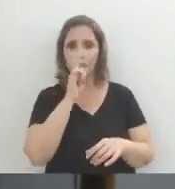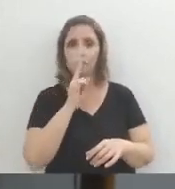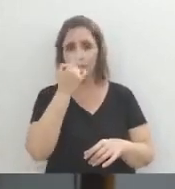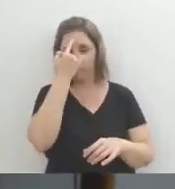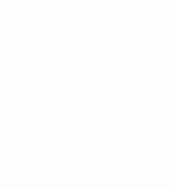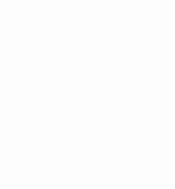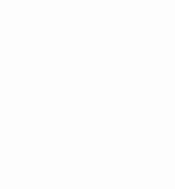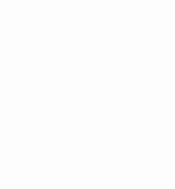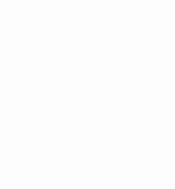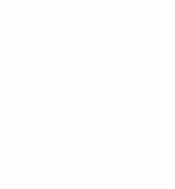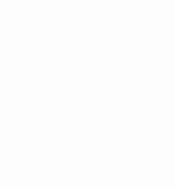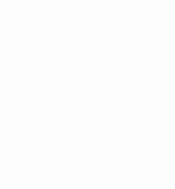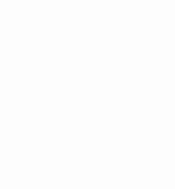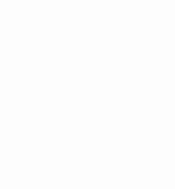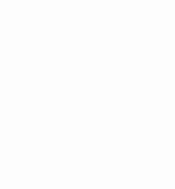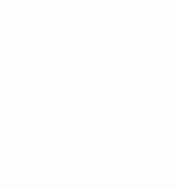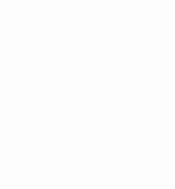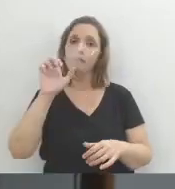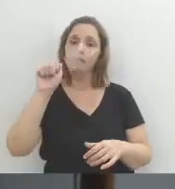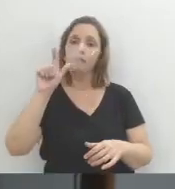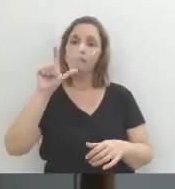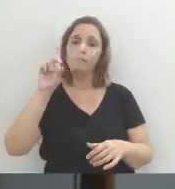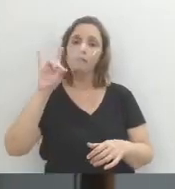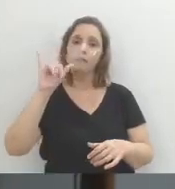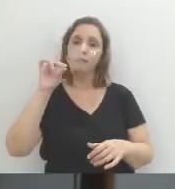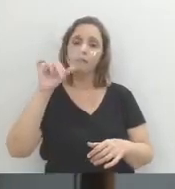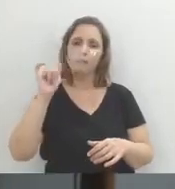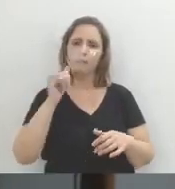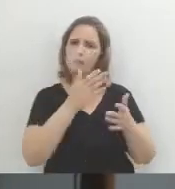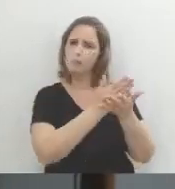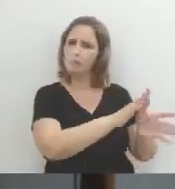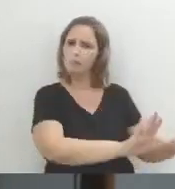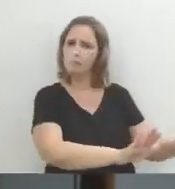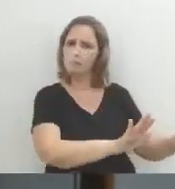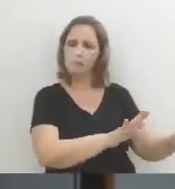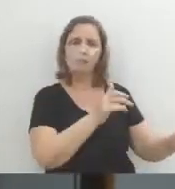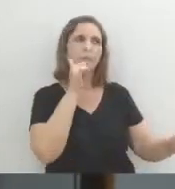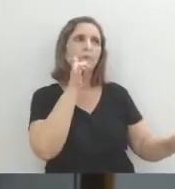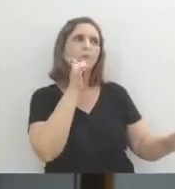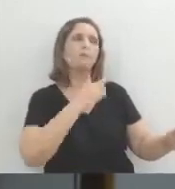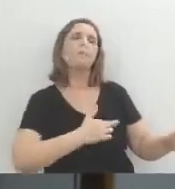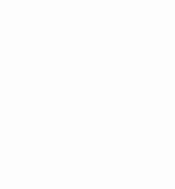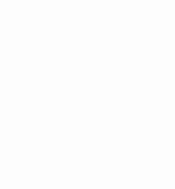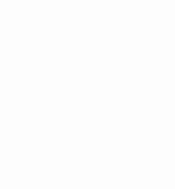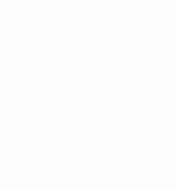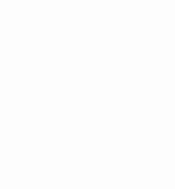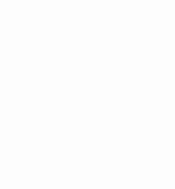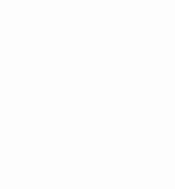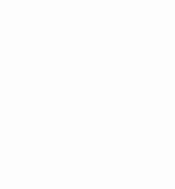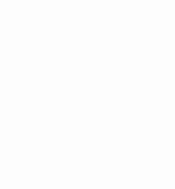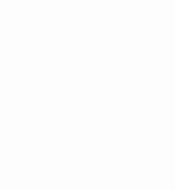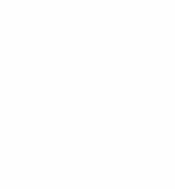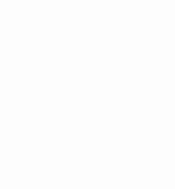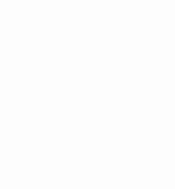né? Uma carga de realidade e de desconstrução, né? Muito grande daquela visão idealizada que muitas vezes era